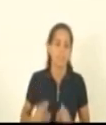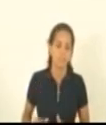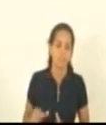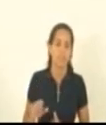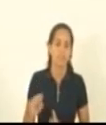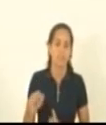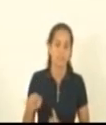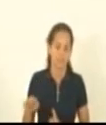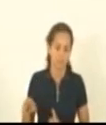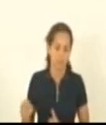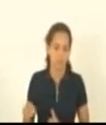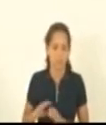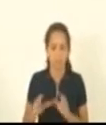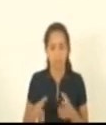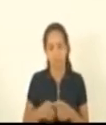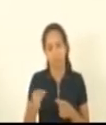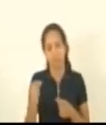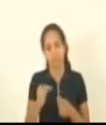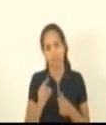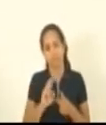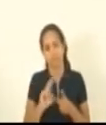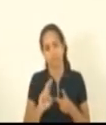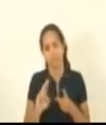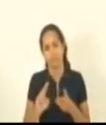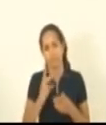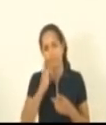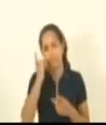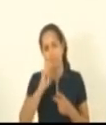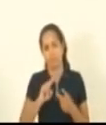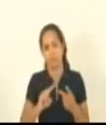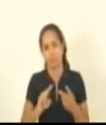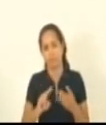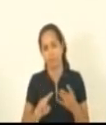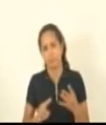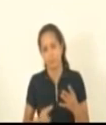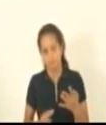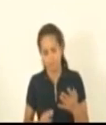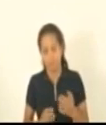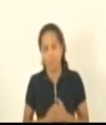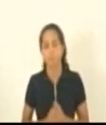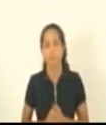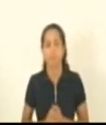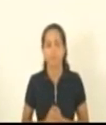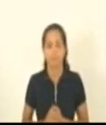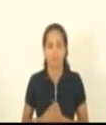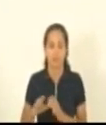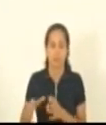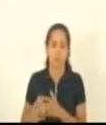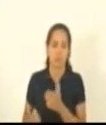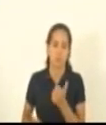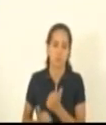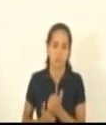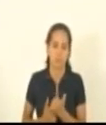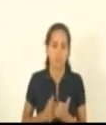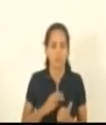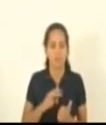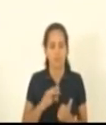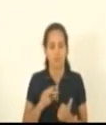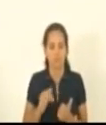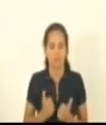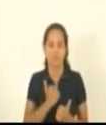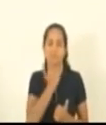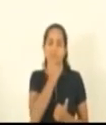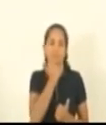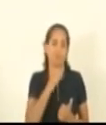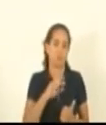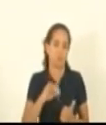Titulares Bruno Rezende Pablo Muribeca Zé Preto Calegari e Hudson Leal Suplentes Camila Valadão Tiago Hoffman Mazinho dos